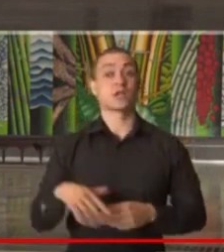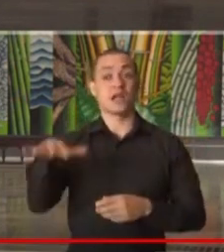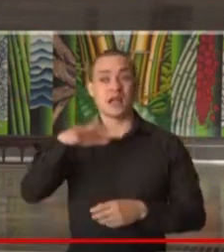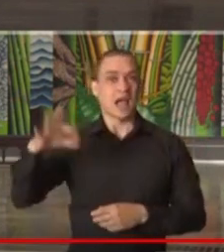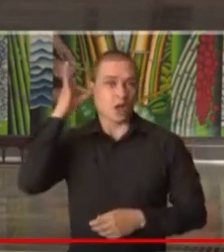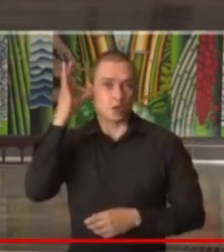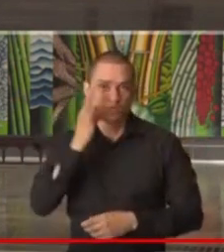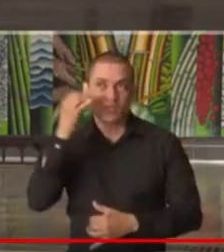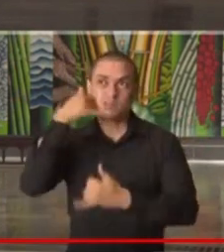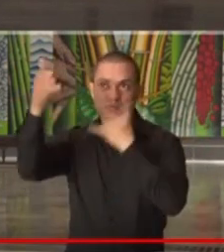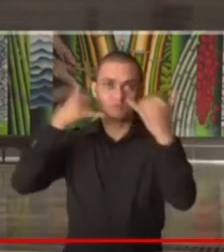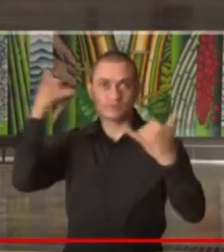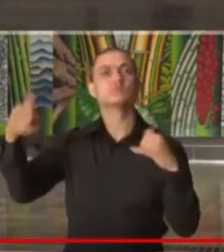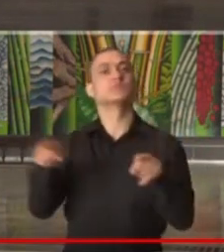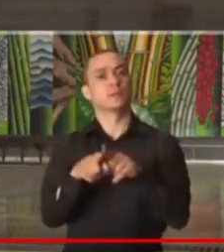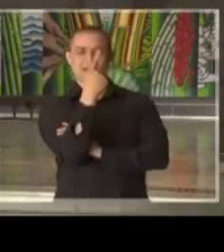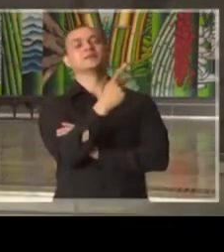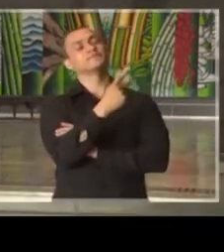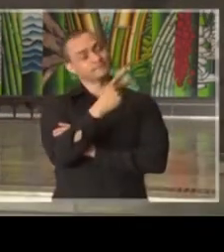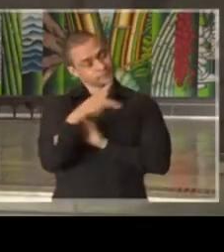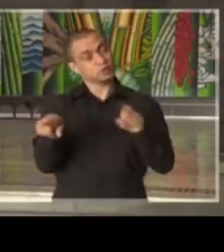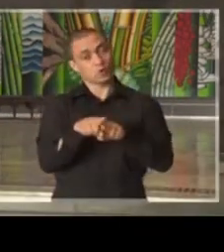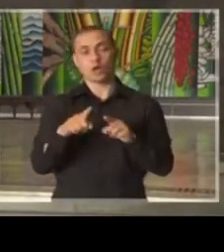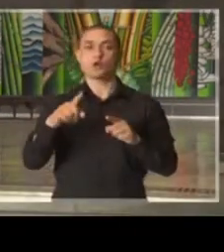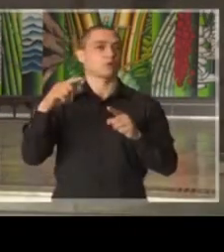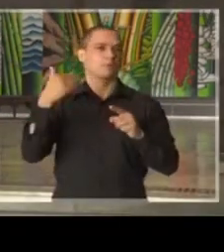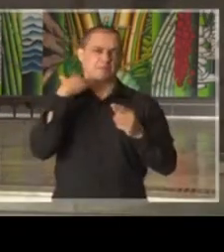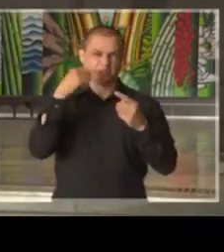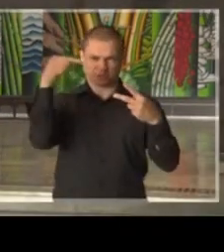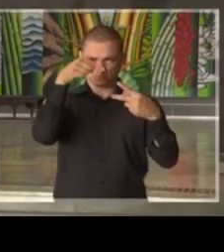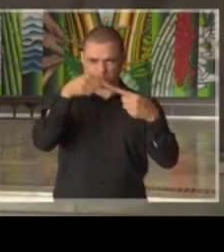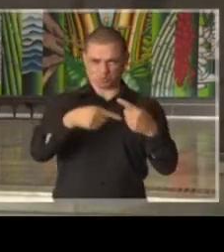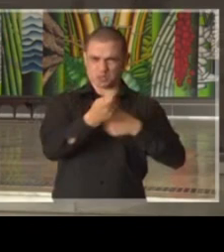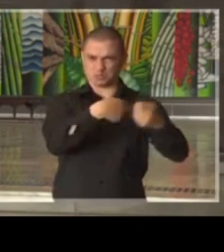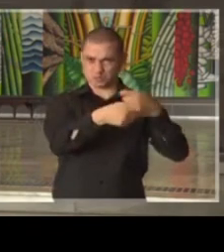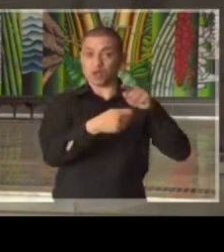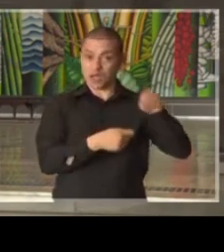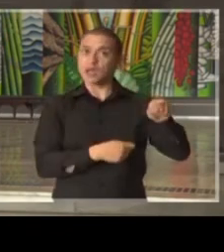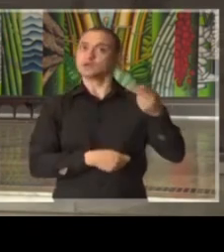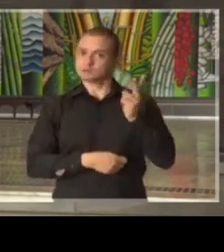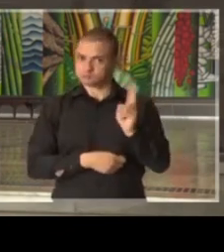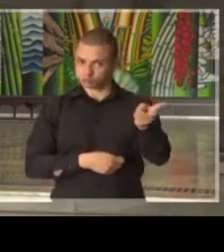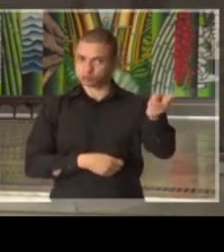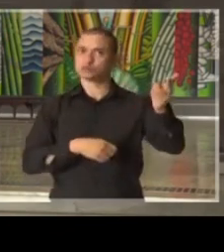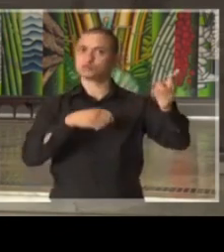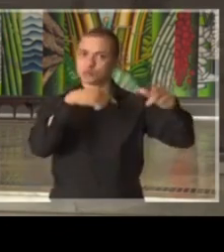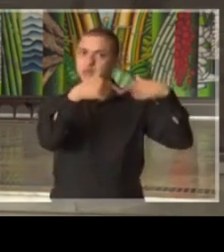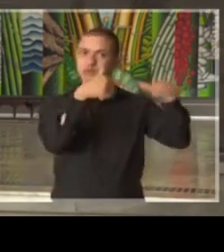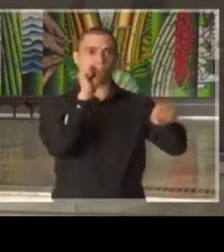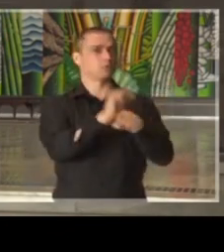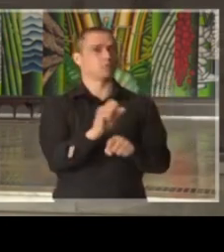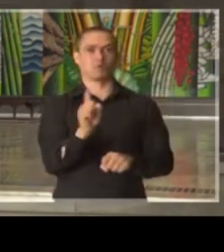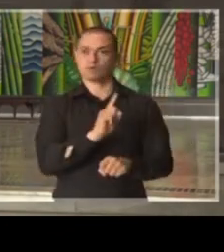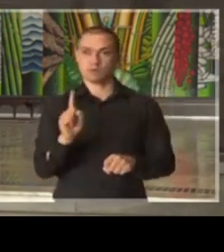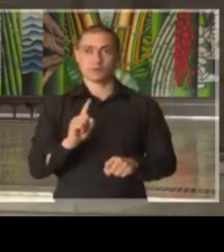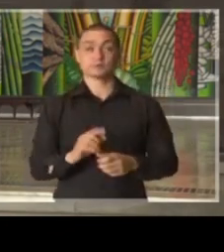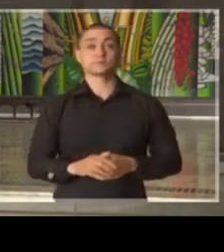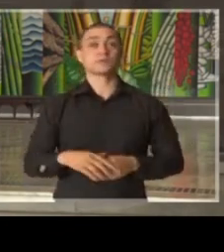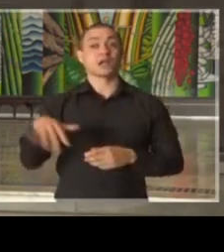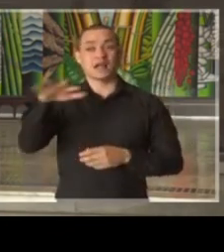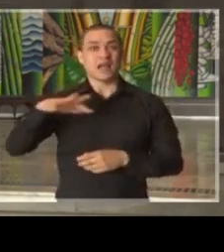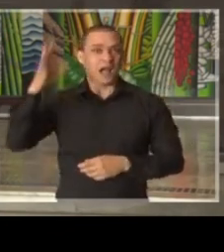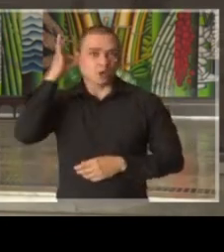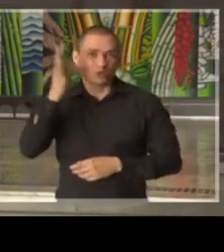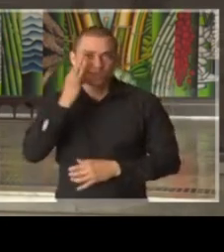call center e telemarketing também serão ainda mais utilizados. Serviços dessa natureza permanecem em funcionamento. Serviços de call